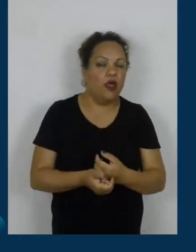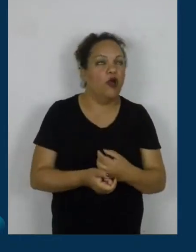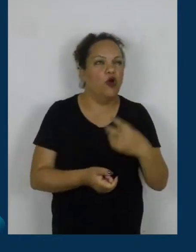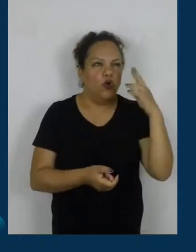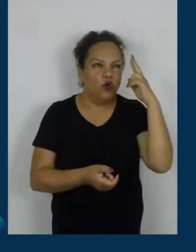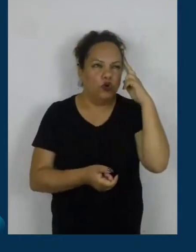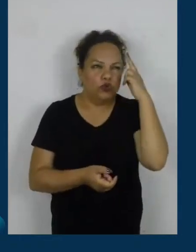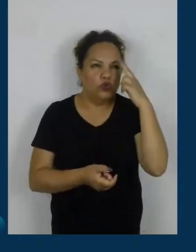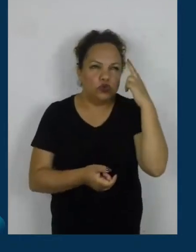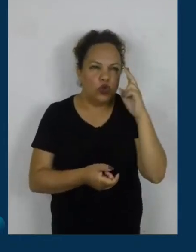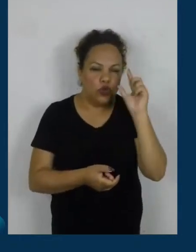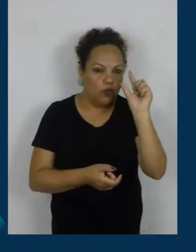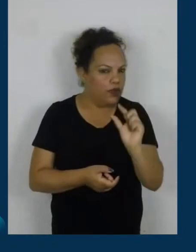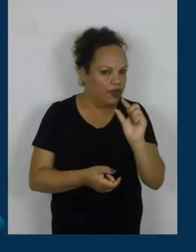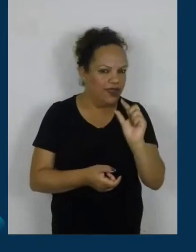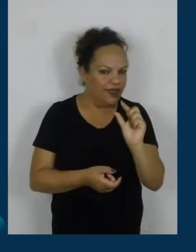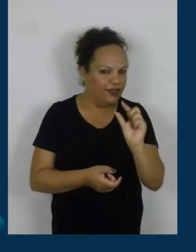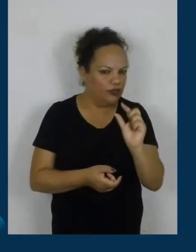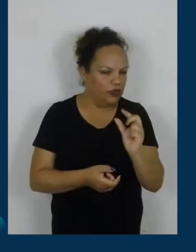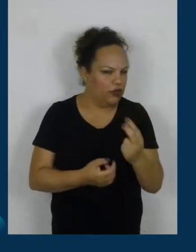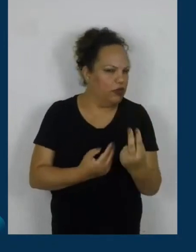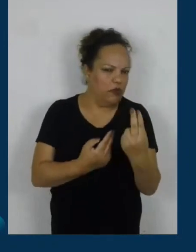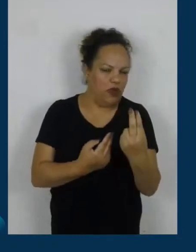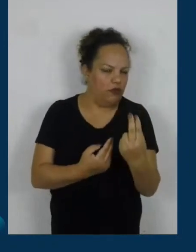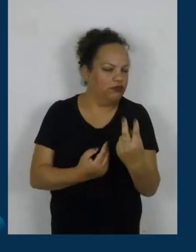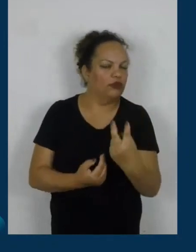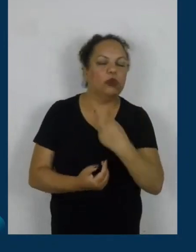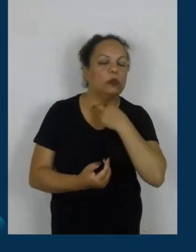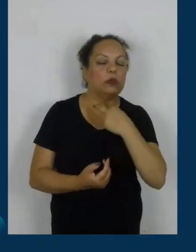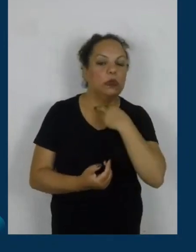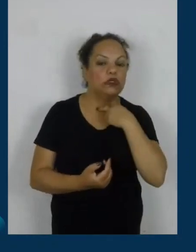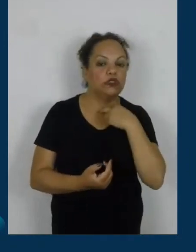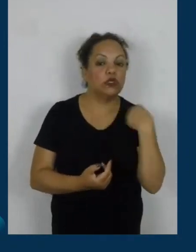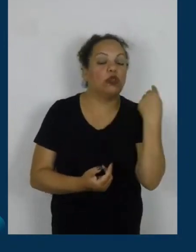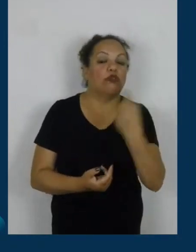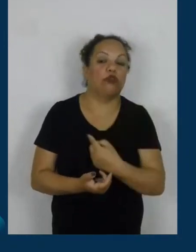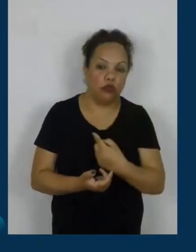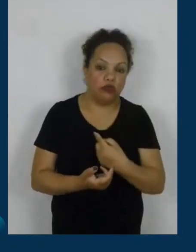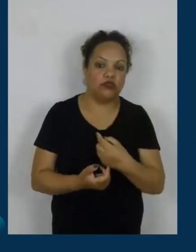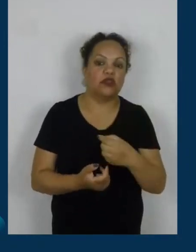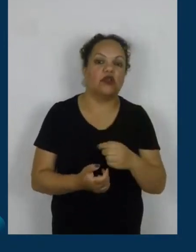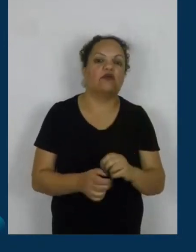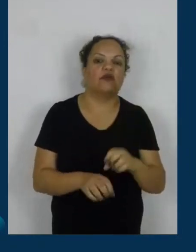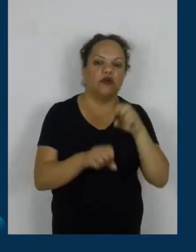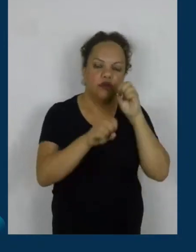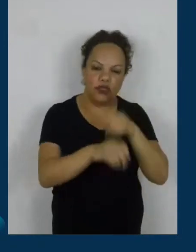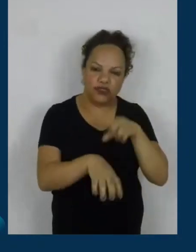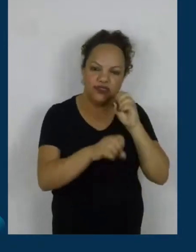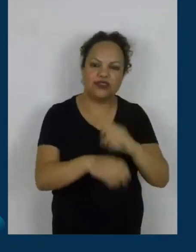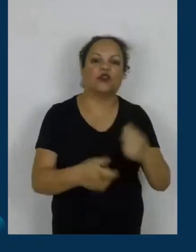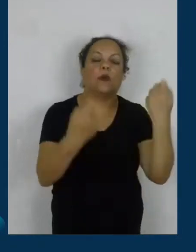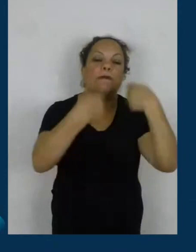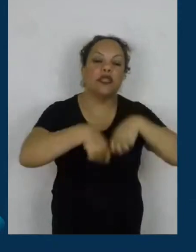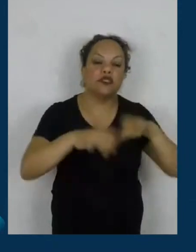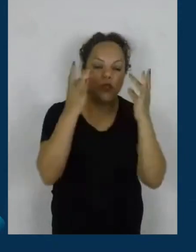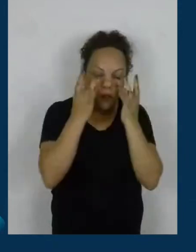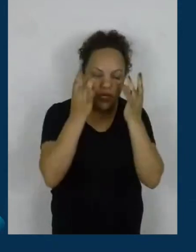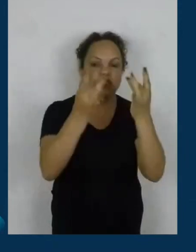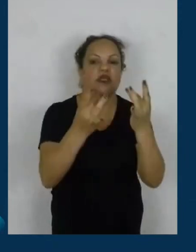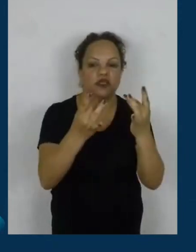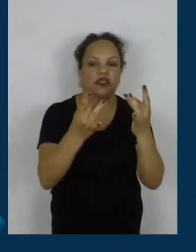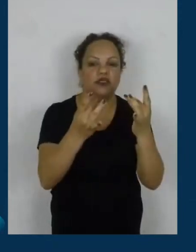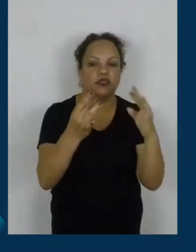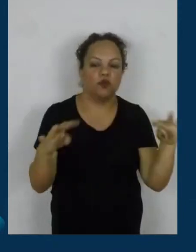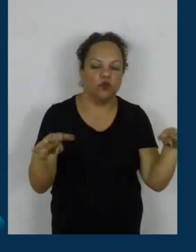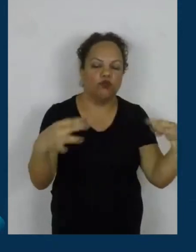Então, acredito fielmente, fielmente, que é a nossa educação, a gente tem que olhar para os jovens, tem que olhar para os estudantes, tem que olhar para as escolas, o que eles